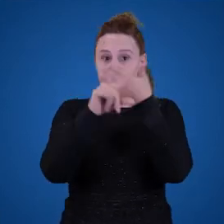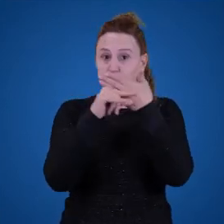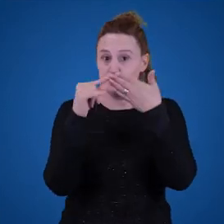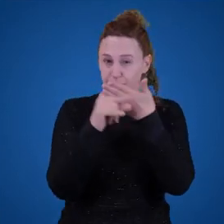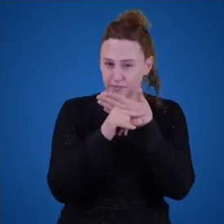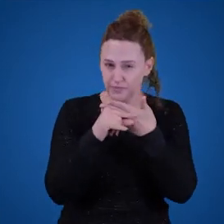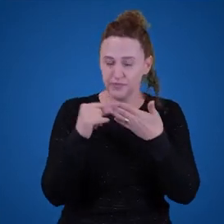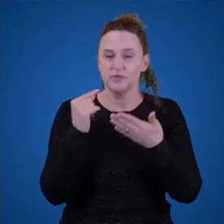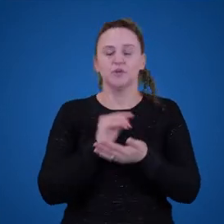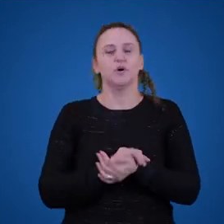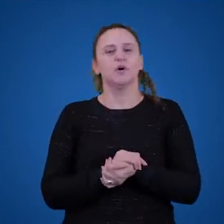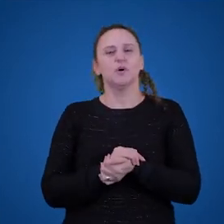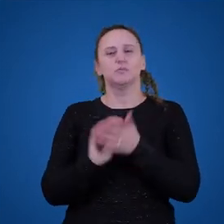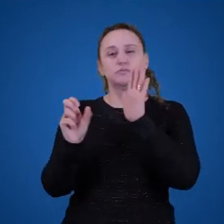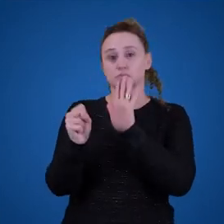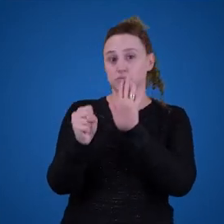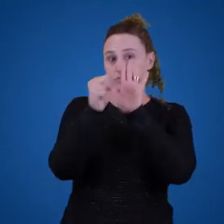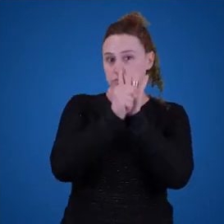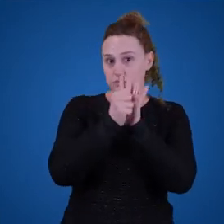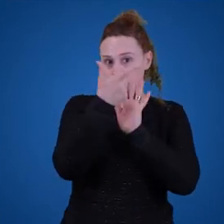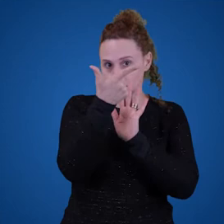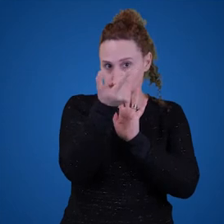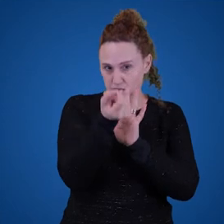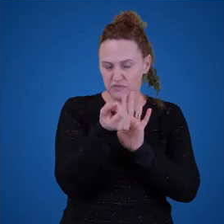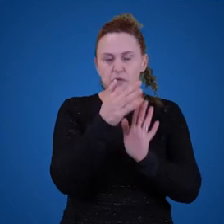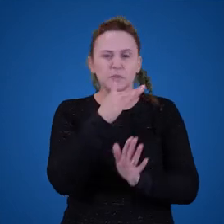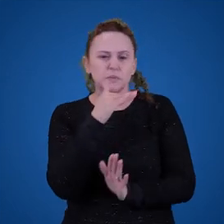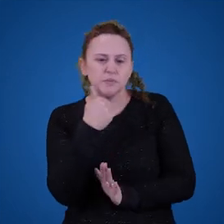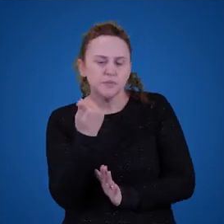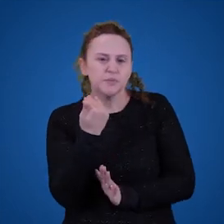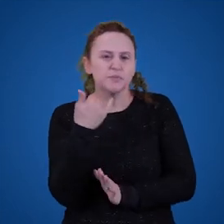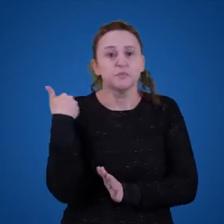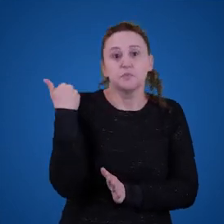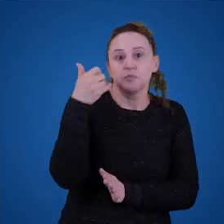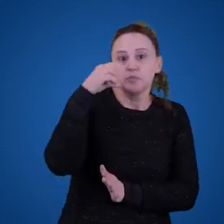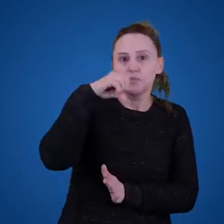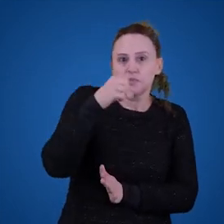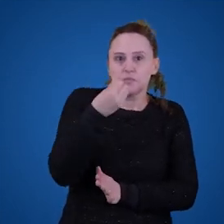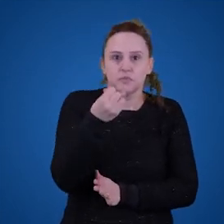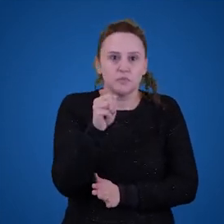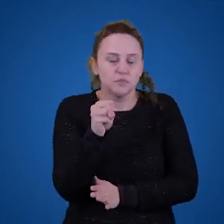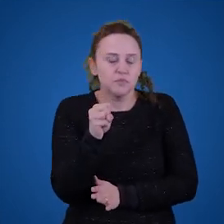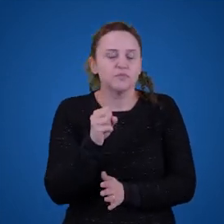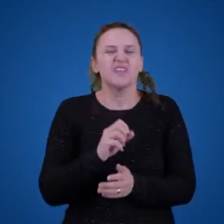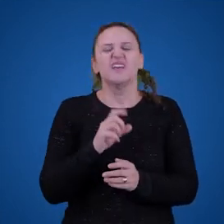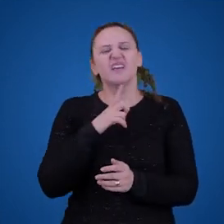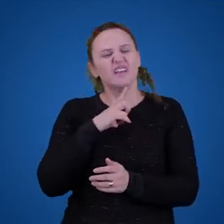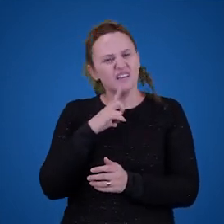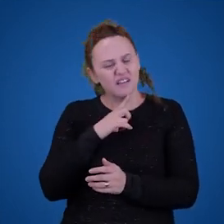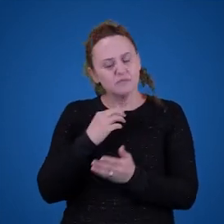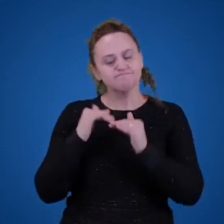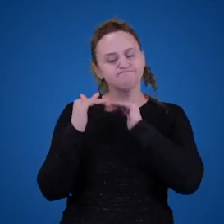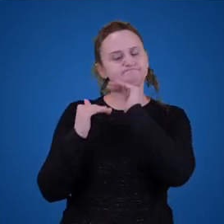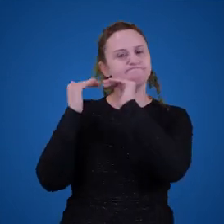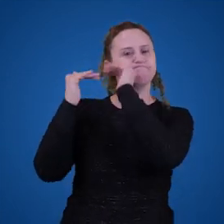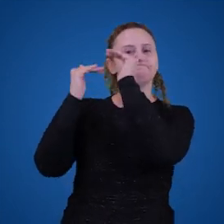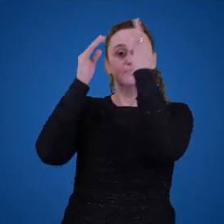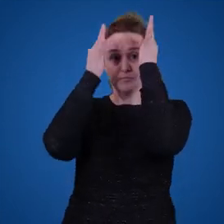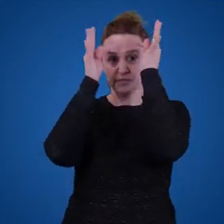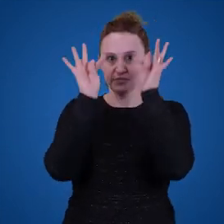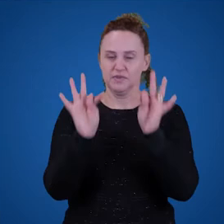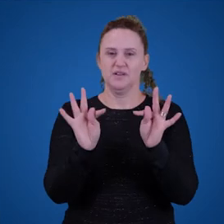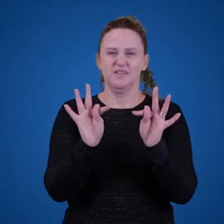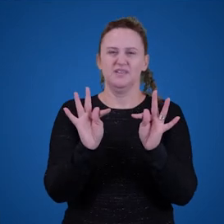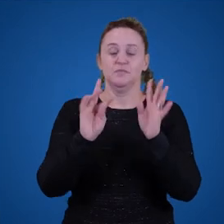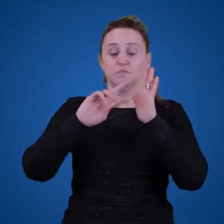XX, morreu aos 98 anos, e ele desenvolveu uma teoria descritivista do significado. E essa teoria diz